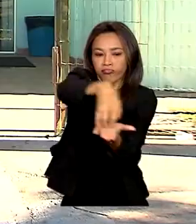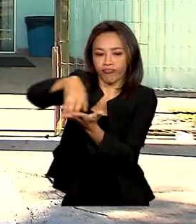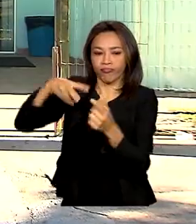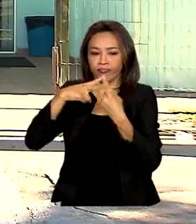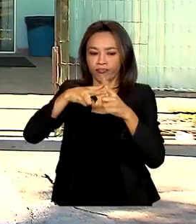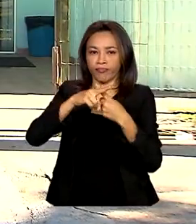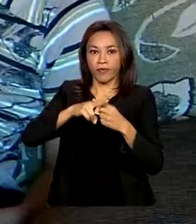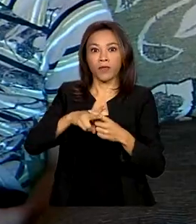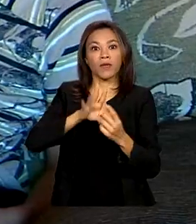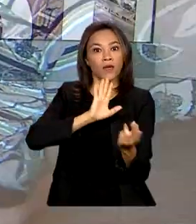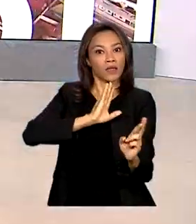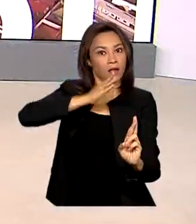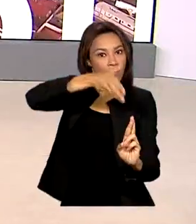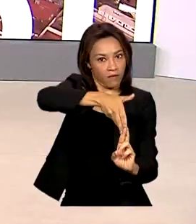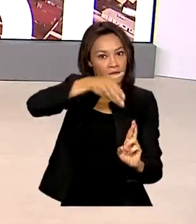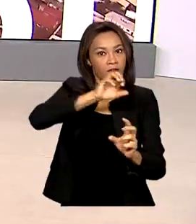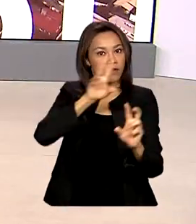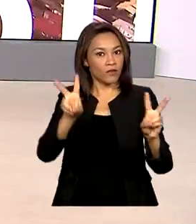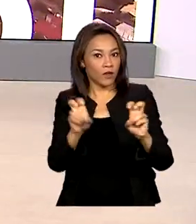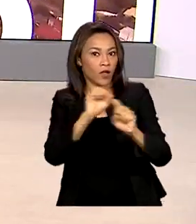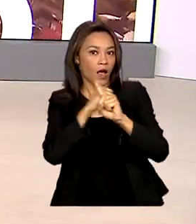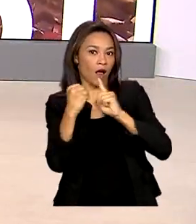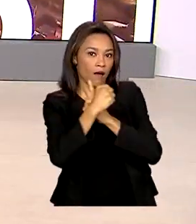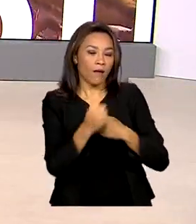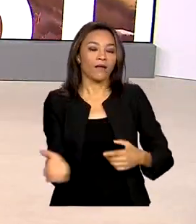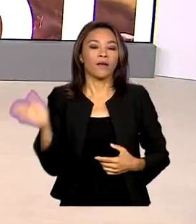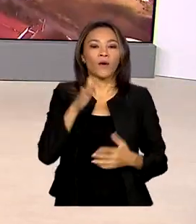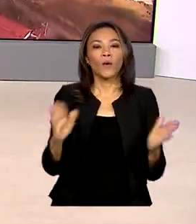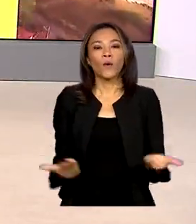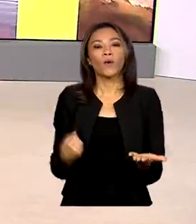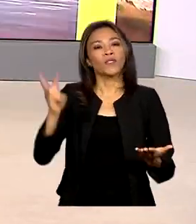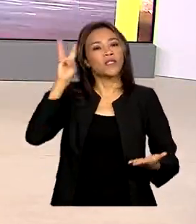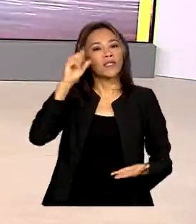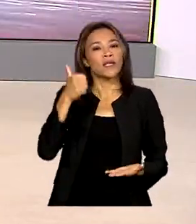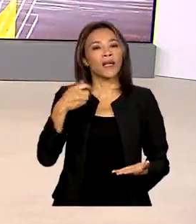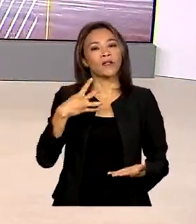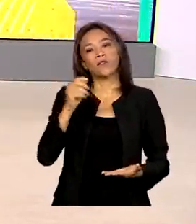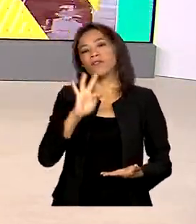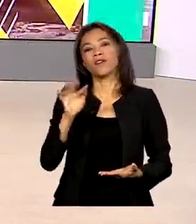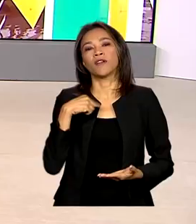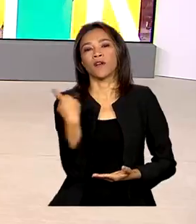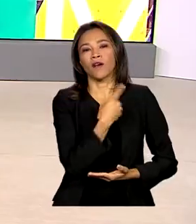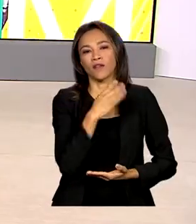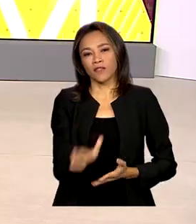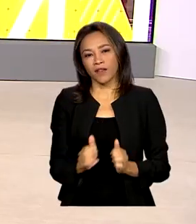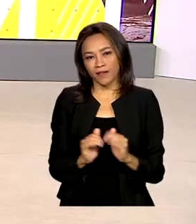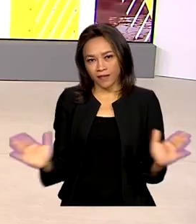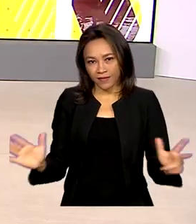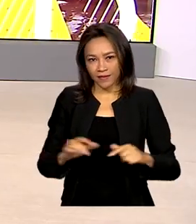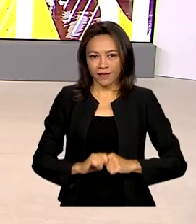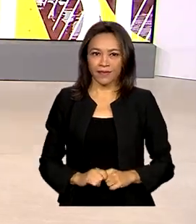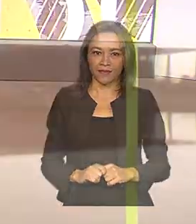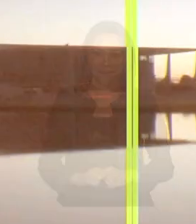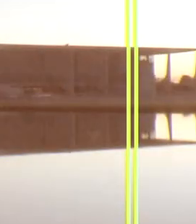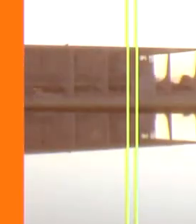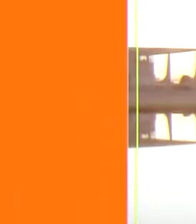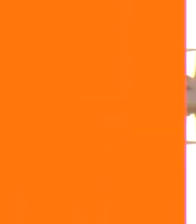assistência social. Terça-feira, 14 de fevereiro, o Brasil em Dia já está no ar.